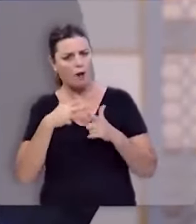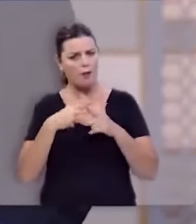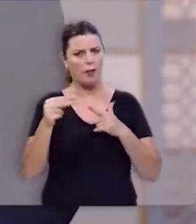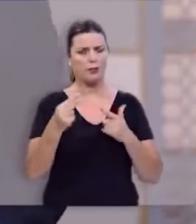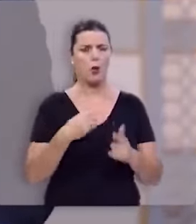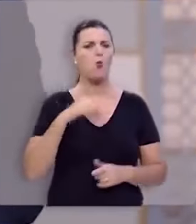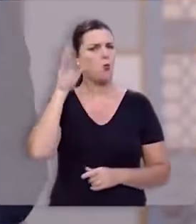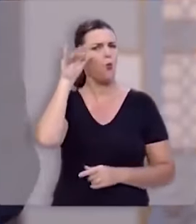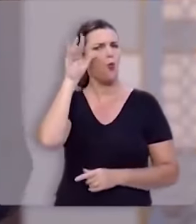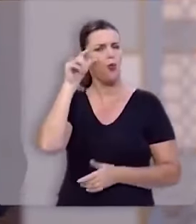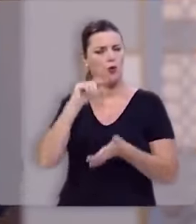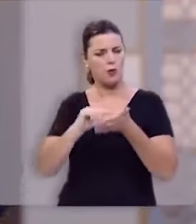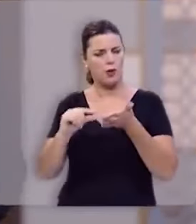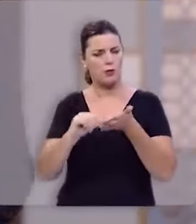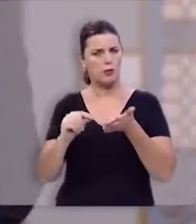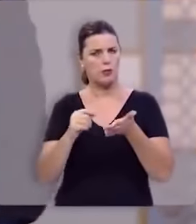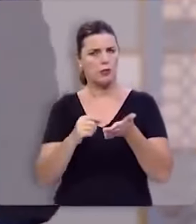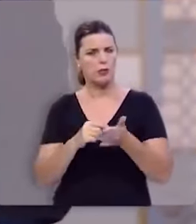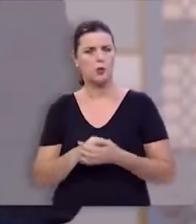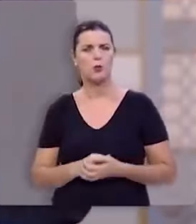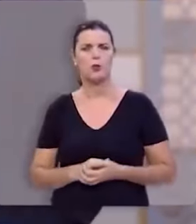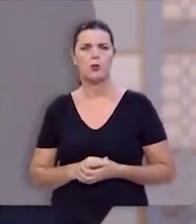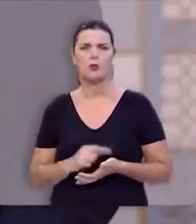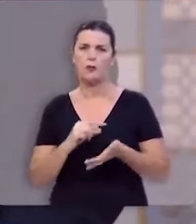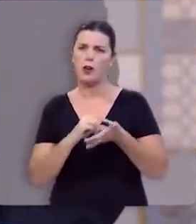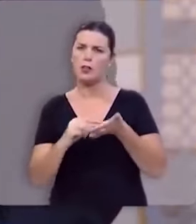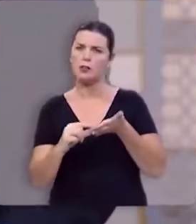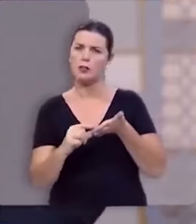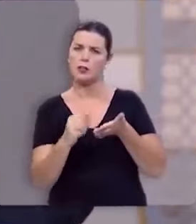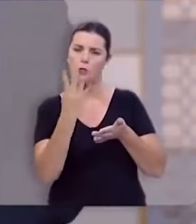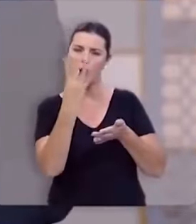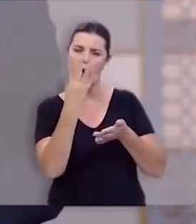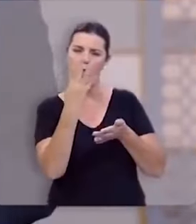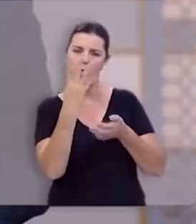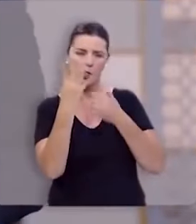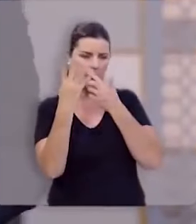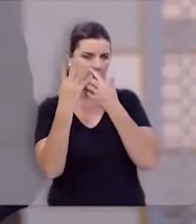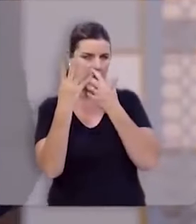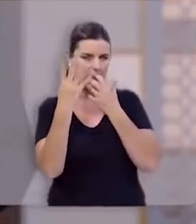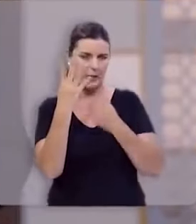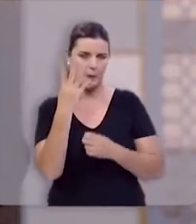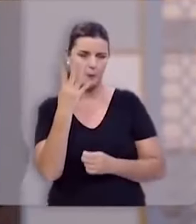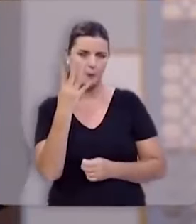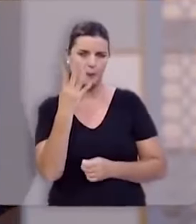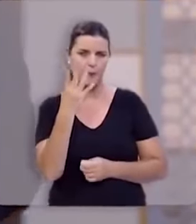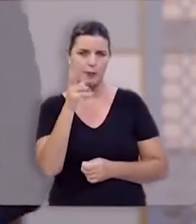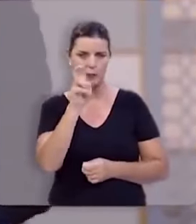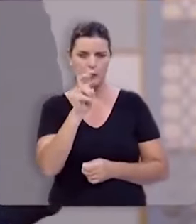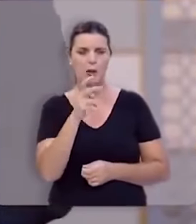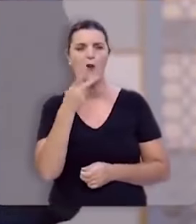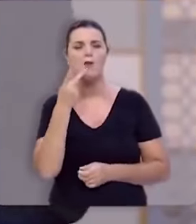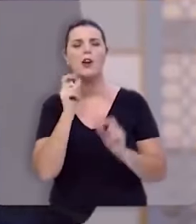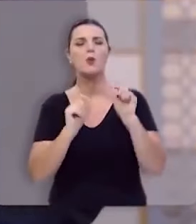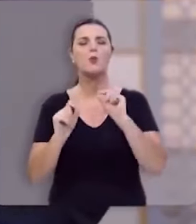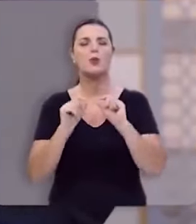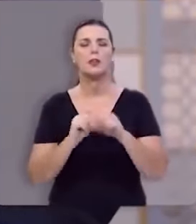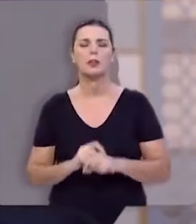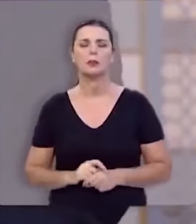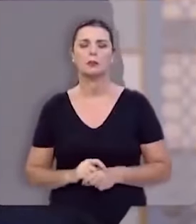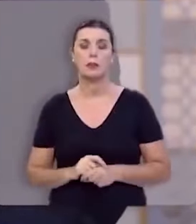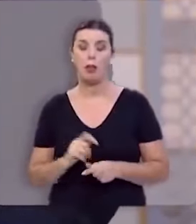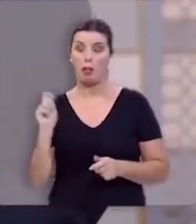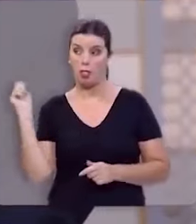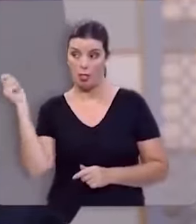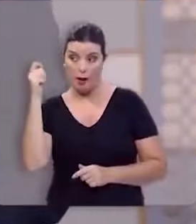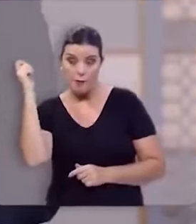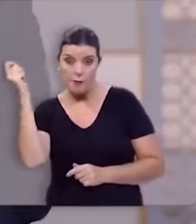está escrito no texto bíblico o seguinte no verso 45 e 5 que